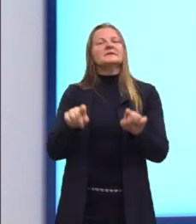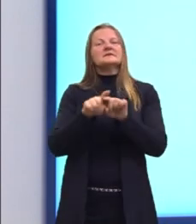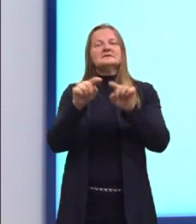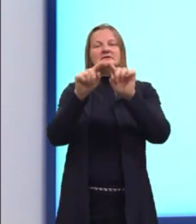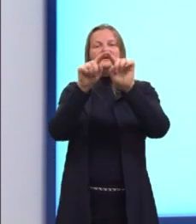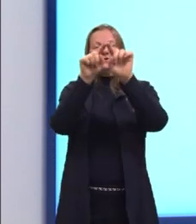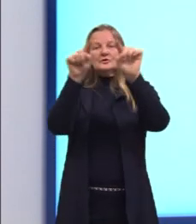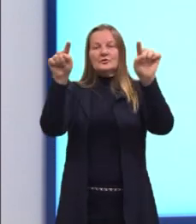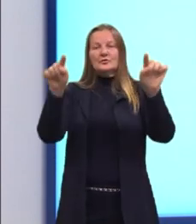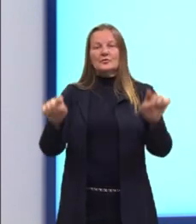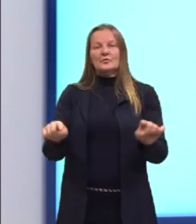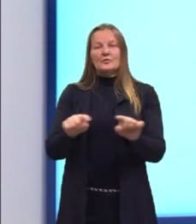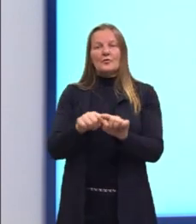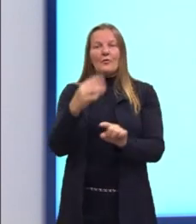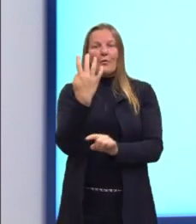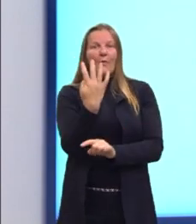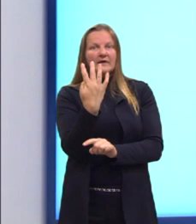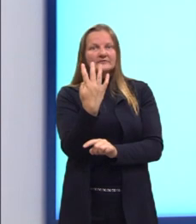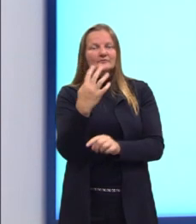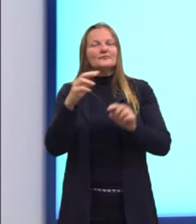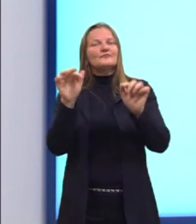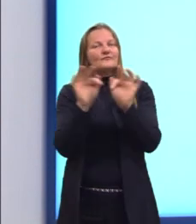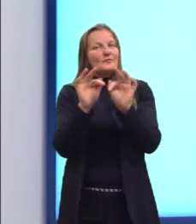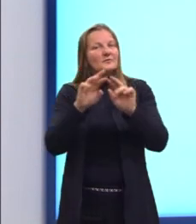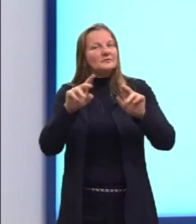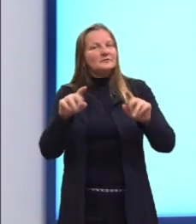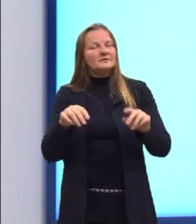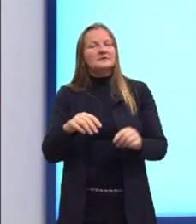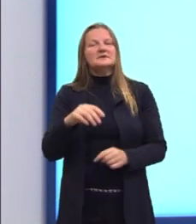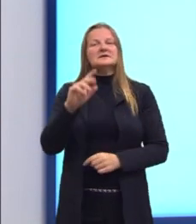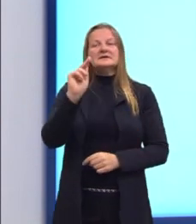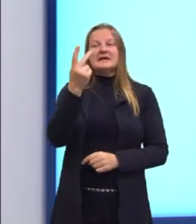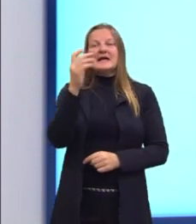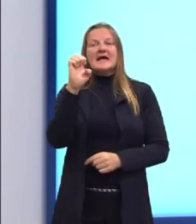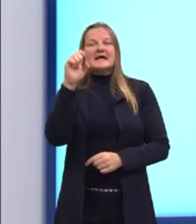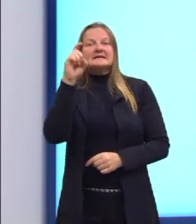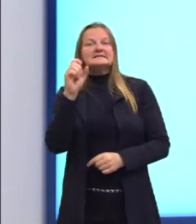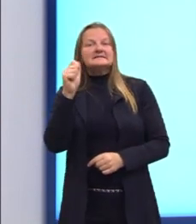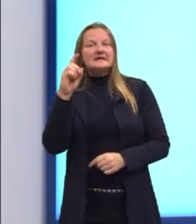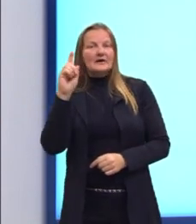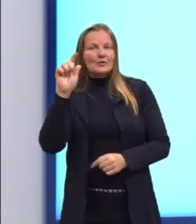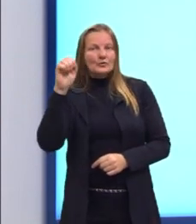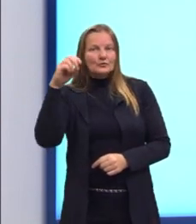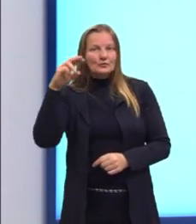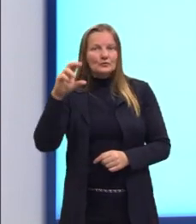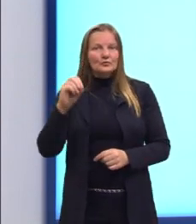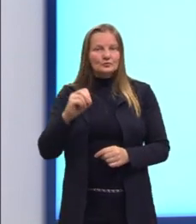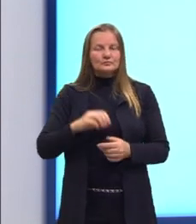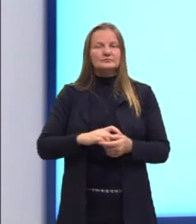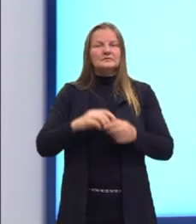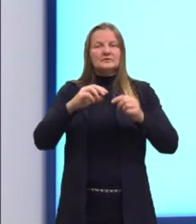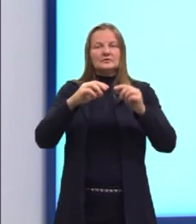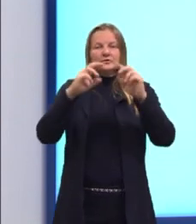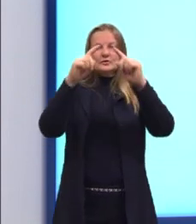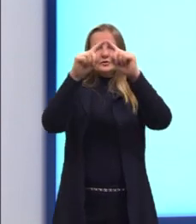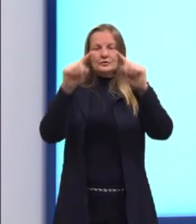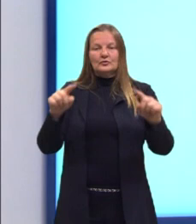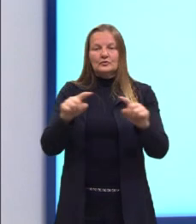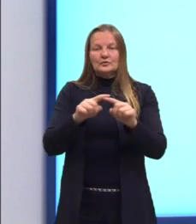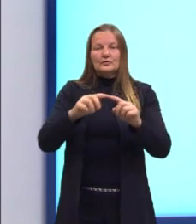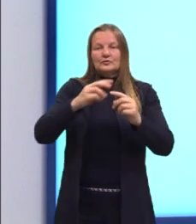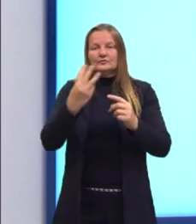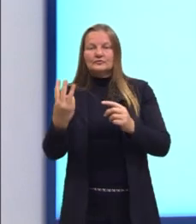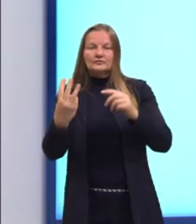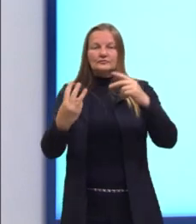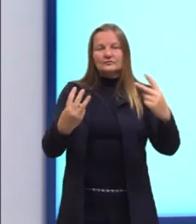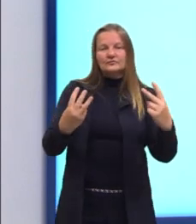quadrilátero, outra fórmula, né? Um hexágono que a gente consegue separar em triângulos equiláteros e calcular